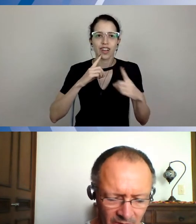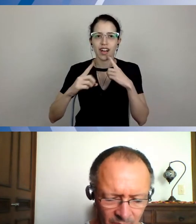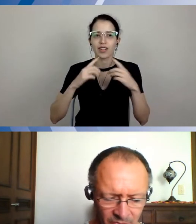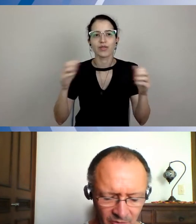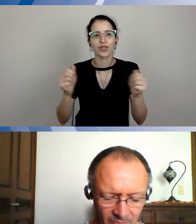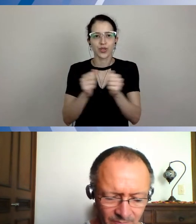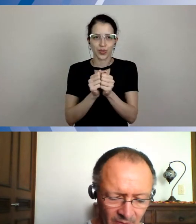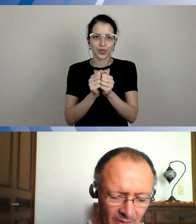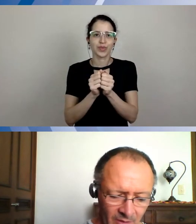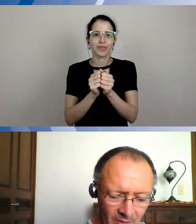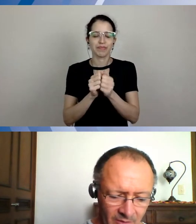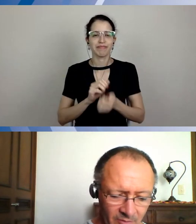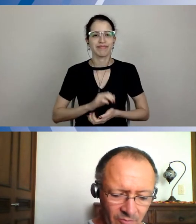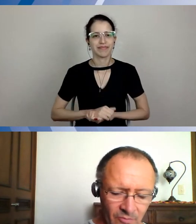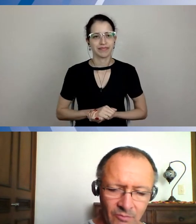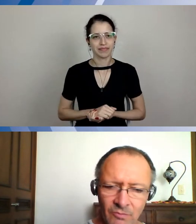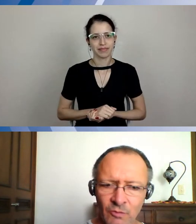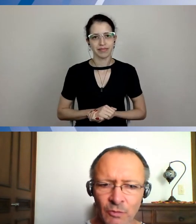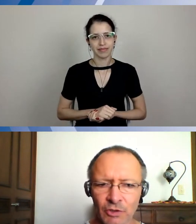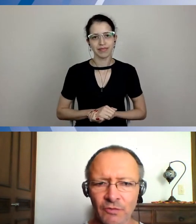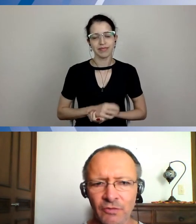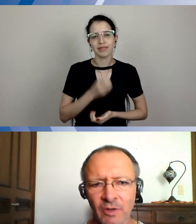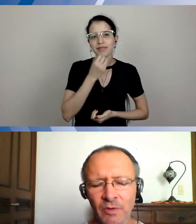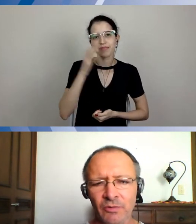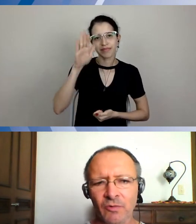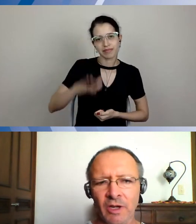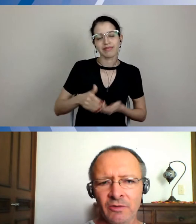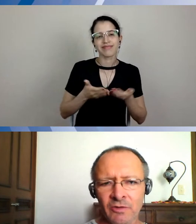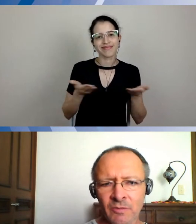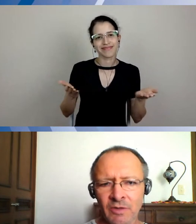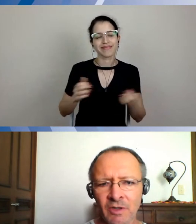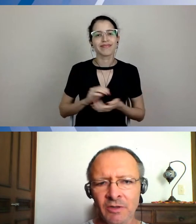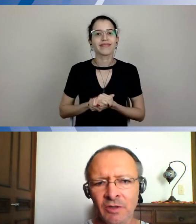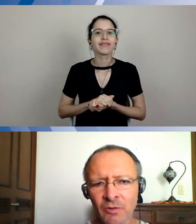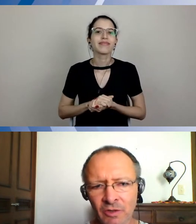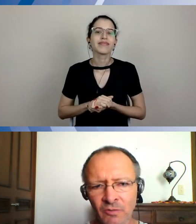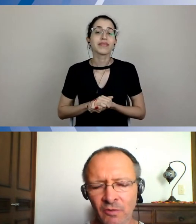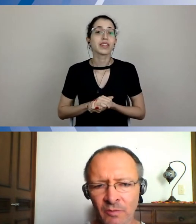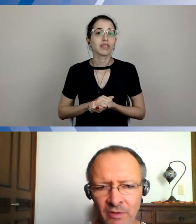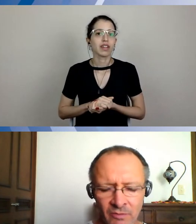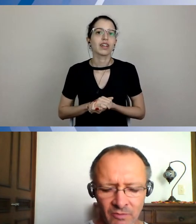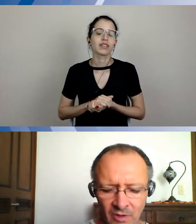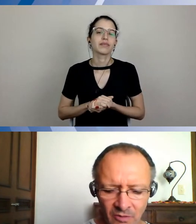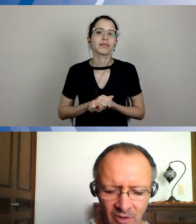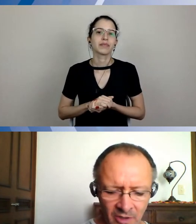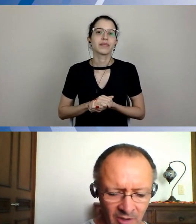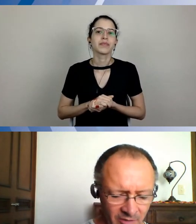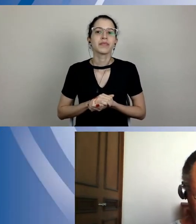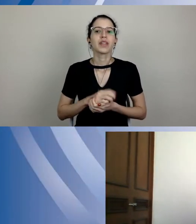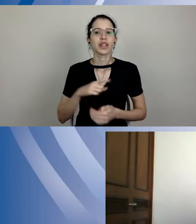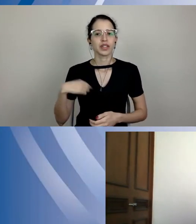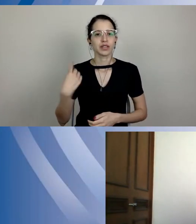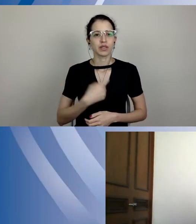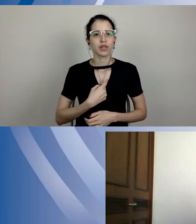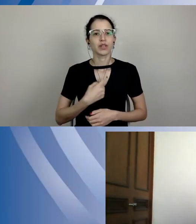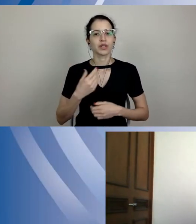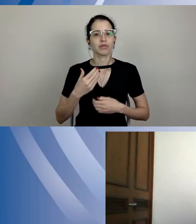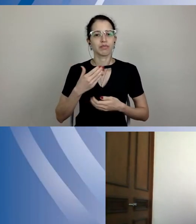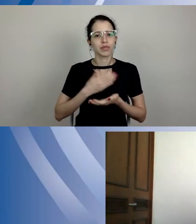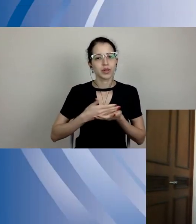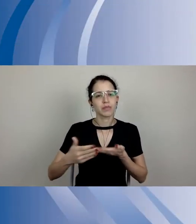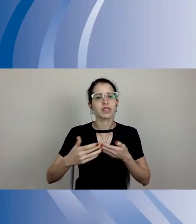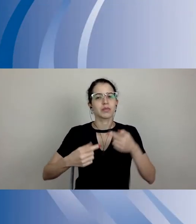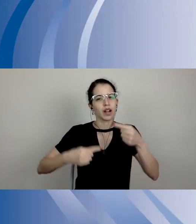Boa tarde, pessoal. Quer dizer, um dos motivos, né, pelos quais nós estamos desencadeando todo esse movimento agora em relação à questão da COVID,